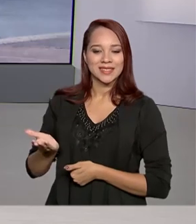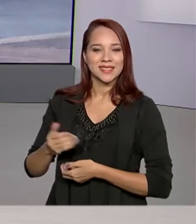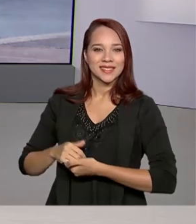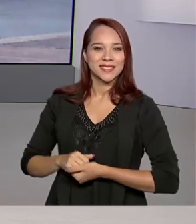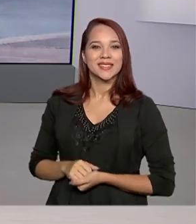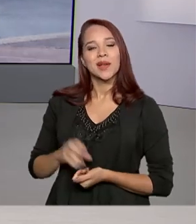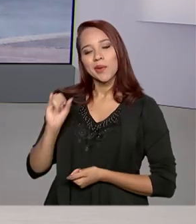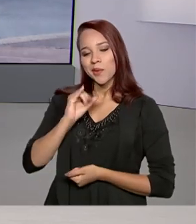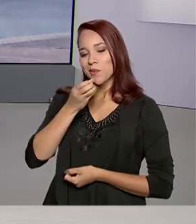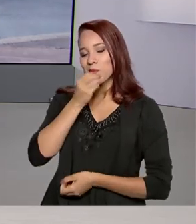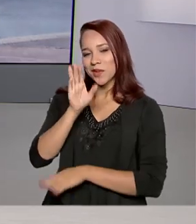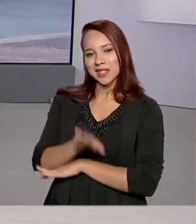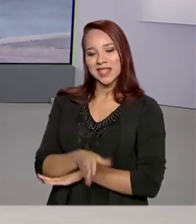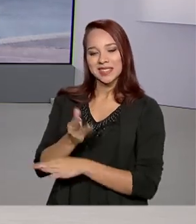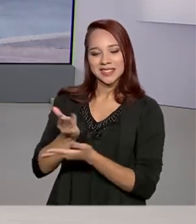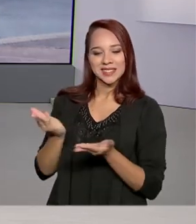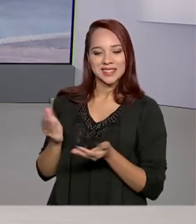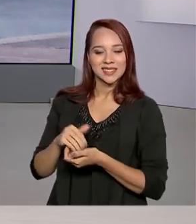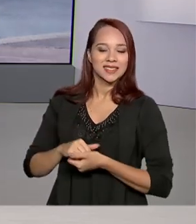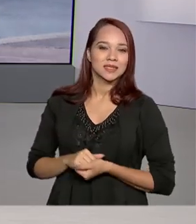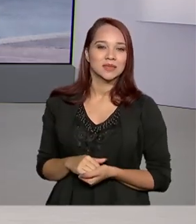agora. Oi Márcia, boa tarde para você.